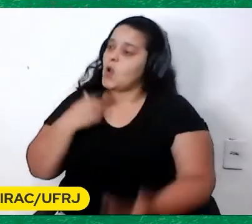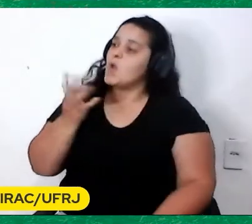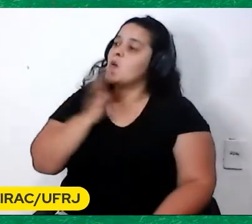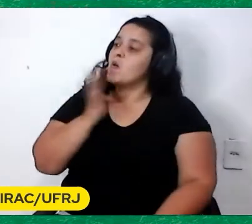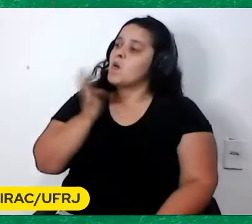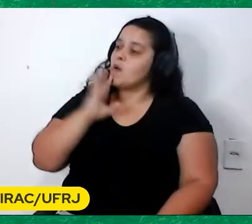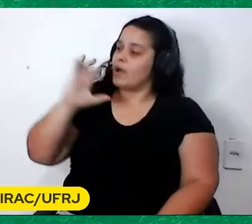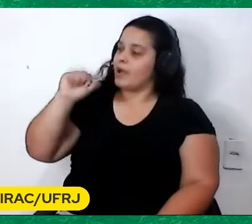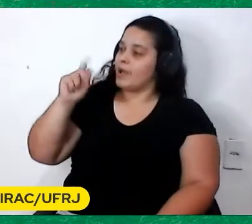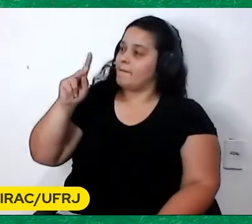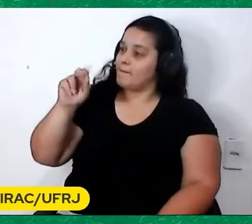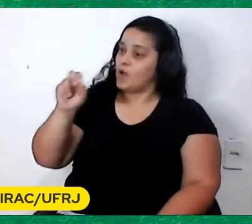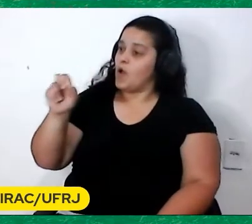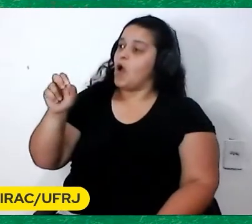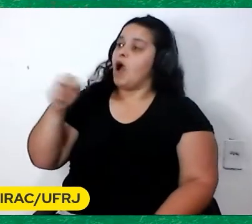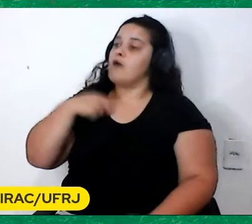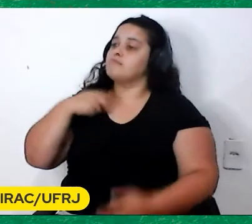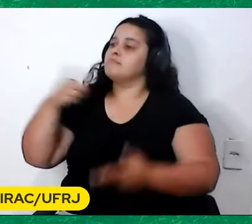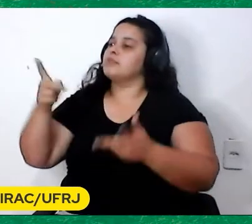dele